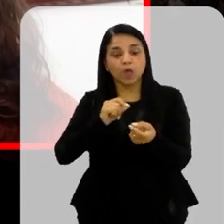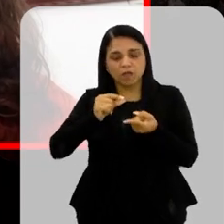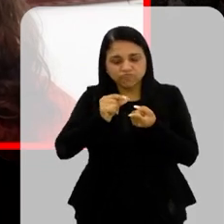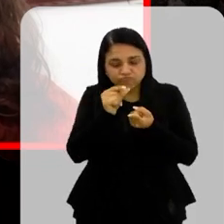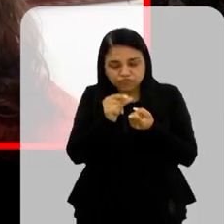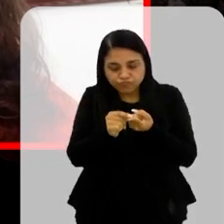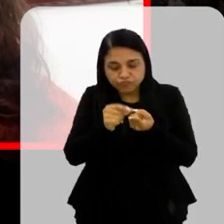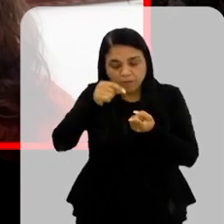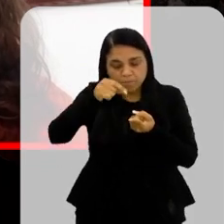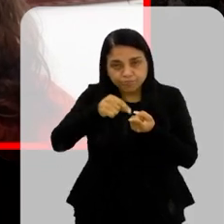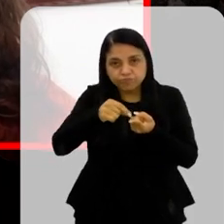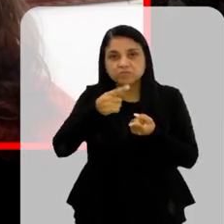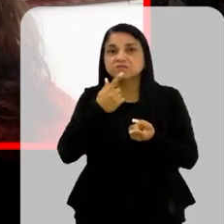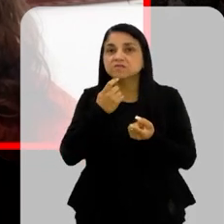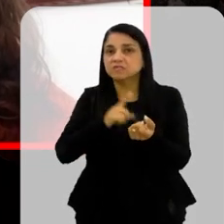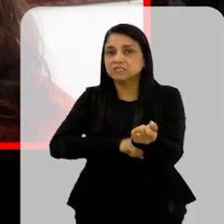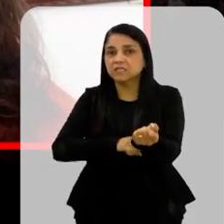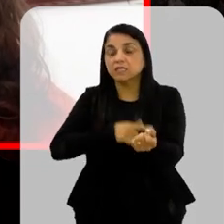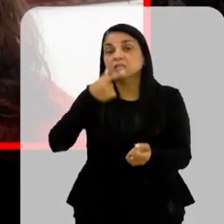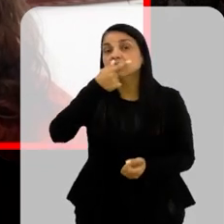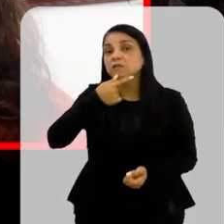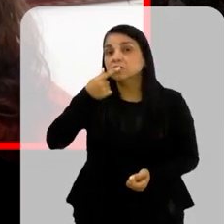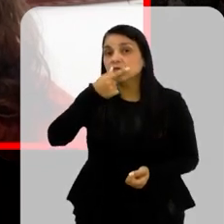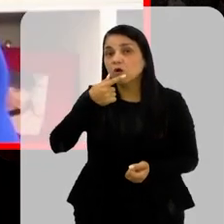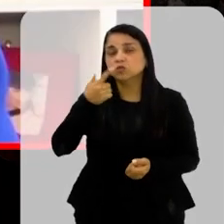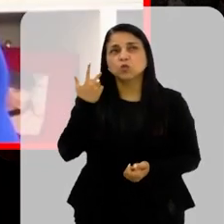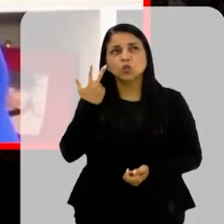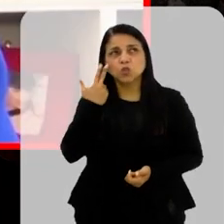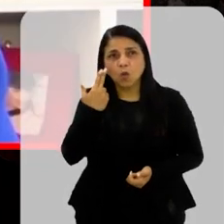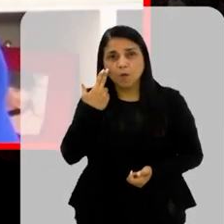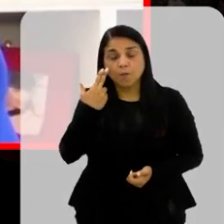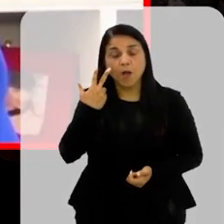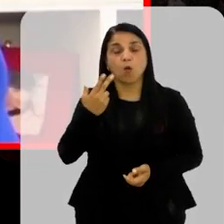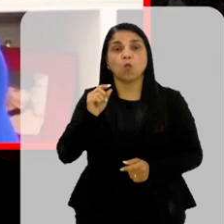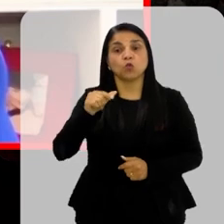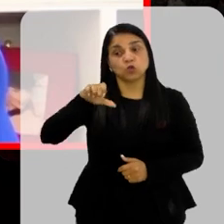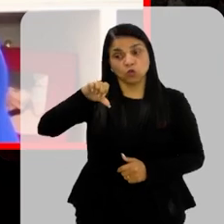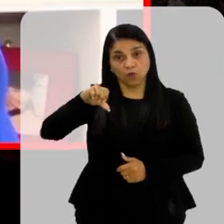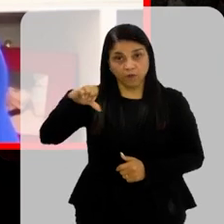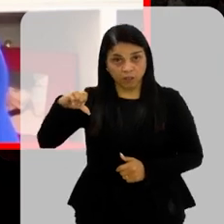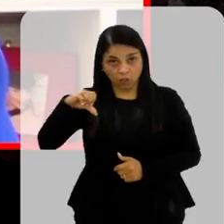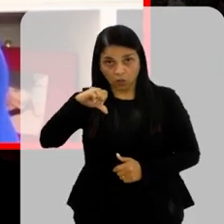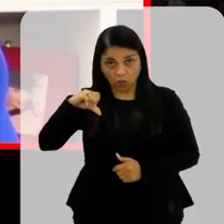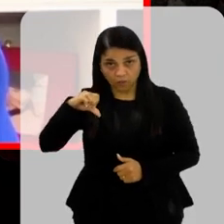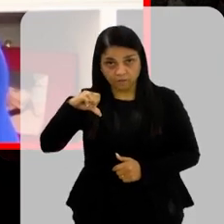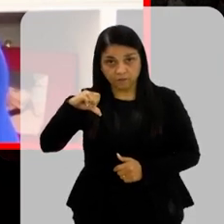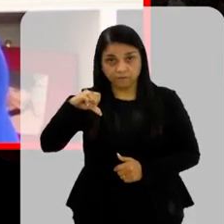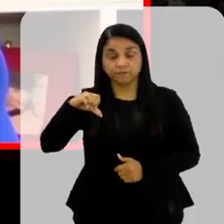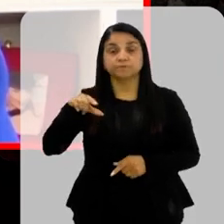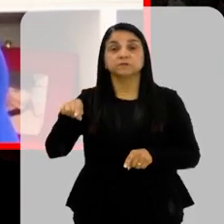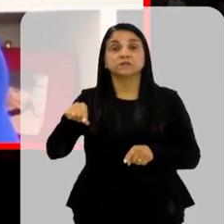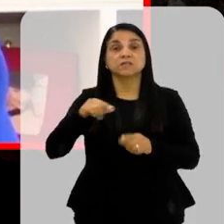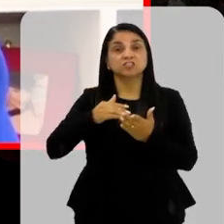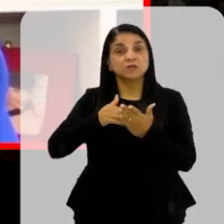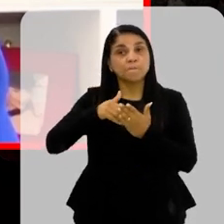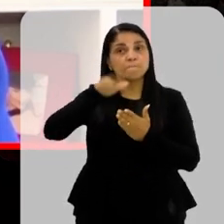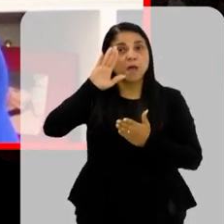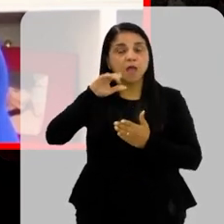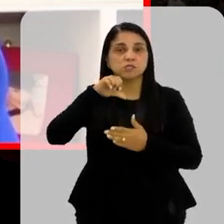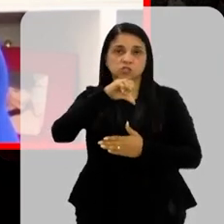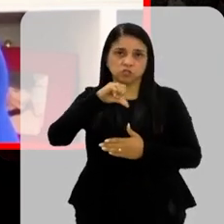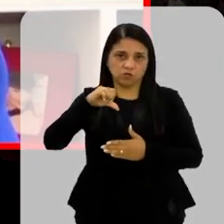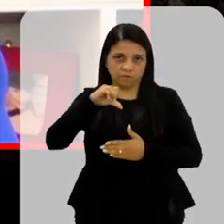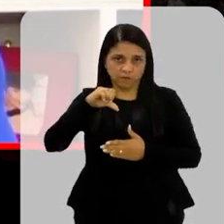da medição da glicose no sangue Então, o normal é até 99 Diabetes é igual ou acima de